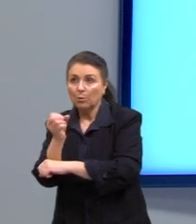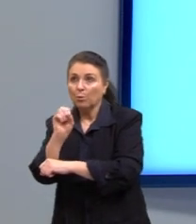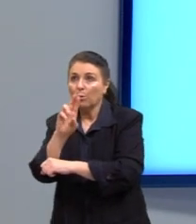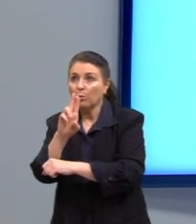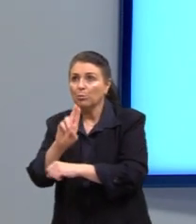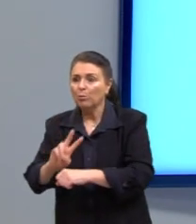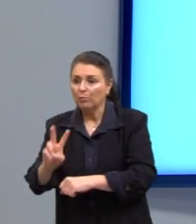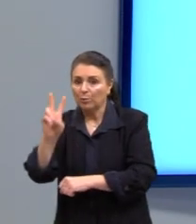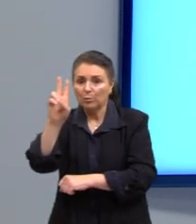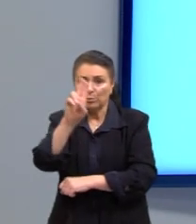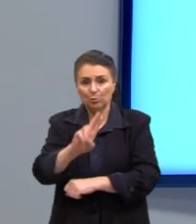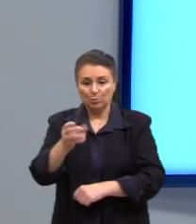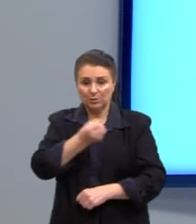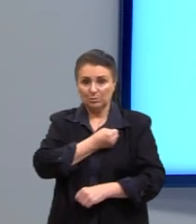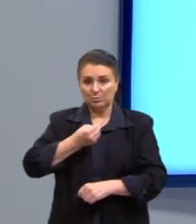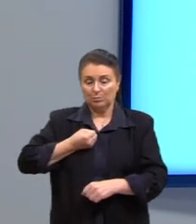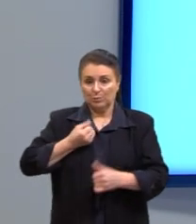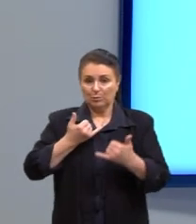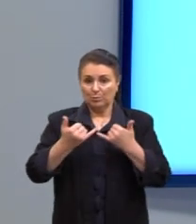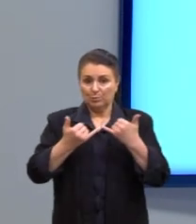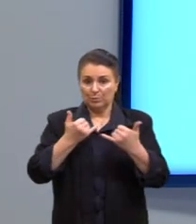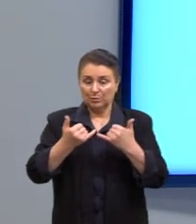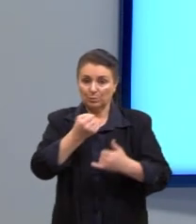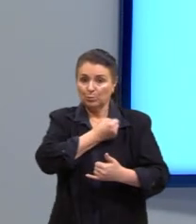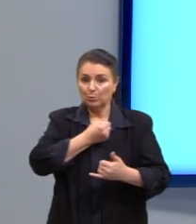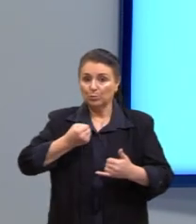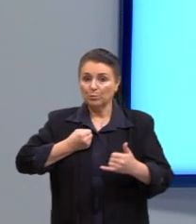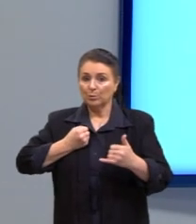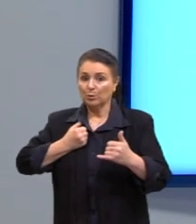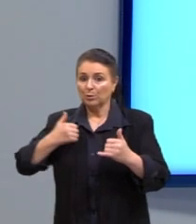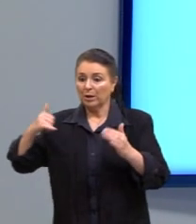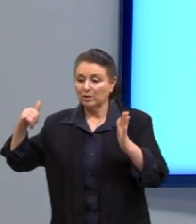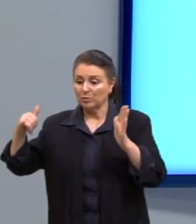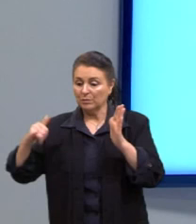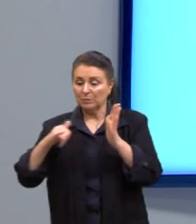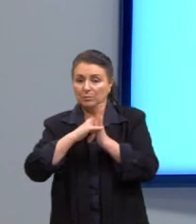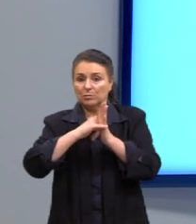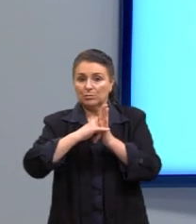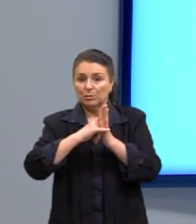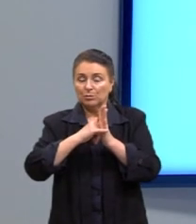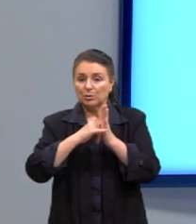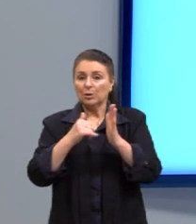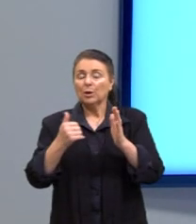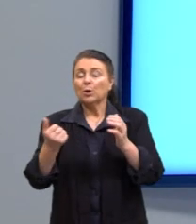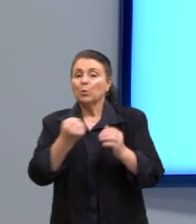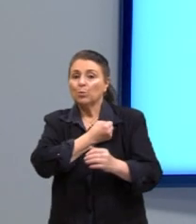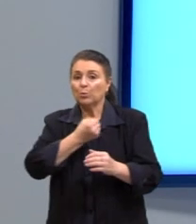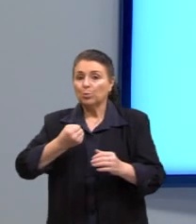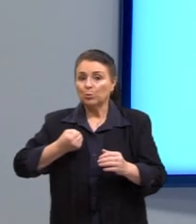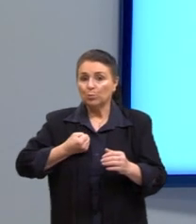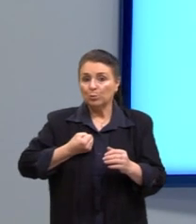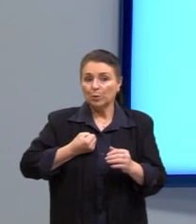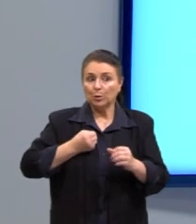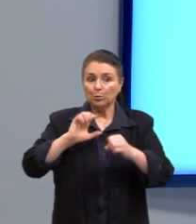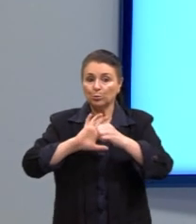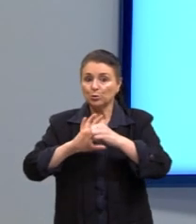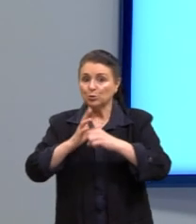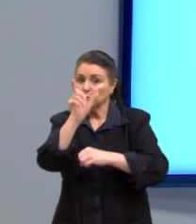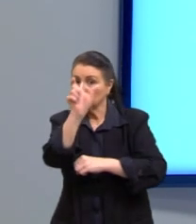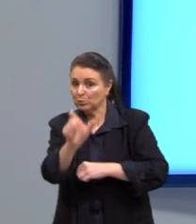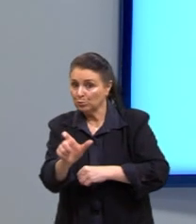numérico. Por exemplo, o número de acidentes de trânsito, o número de casos do Covid-19,